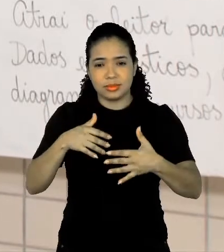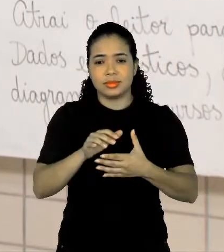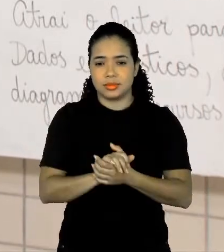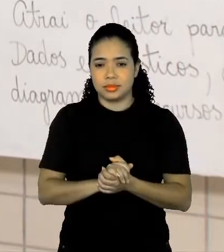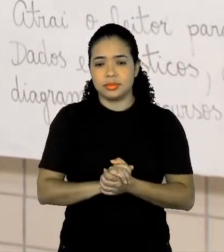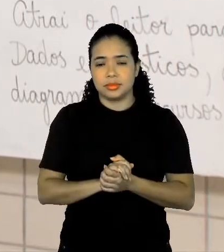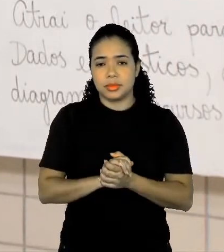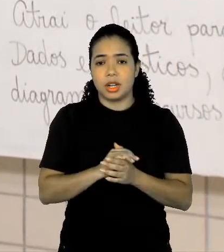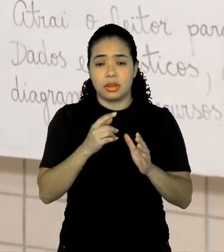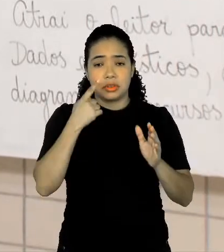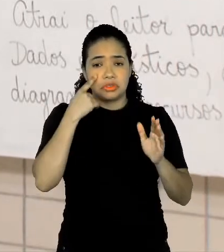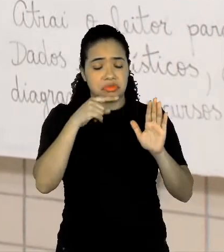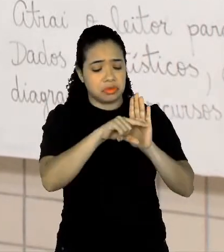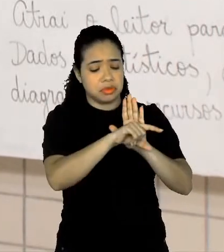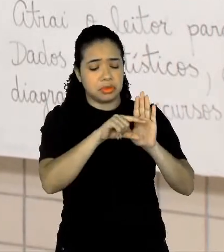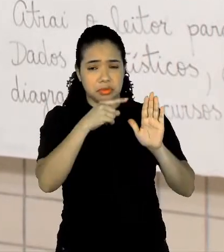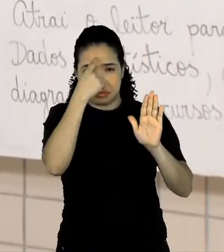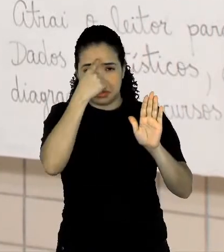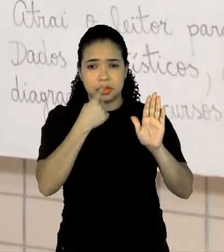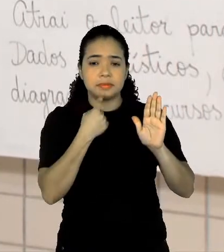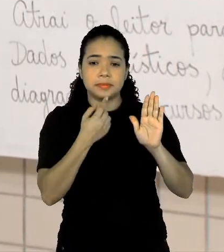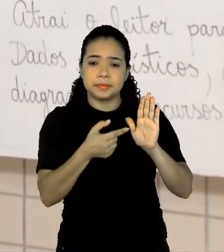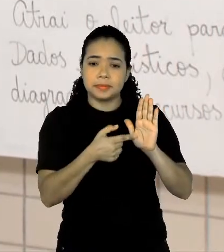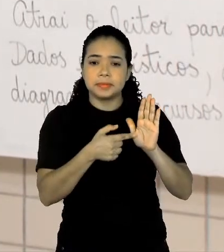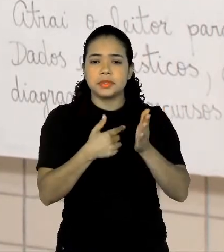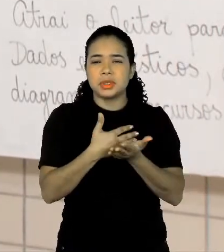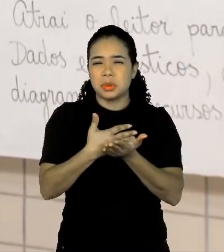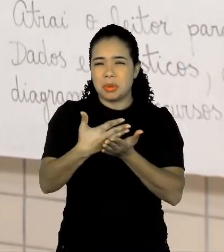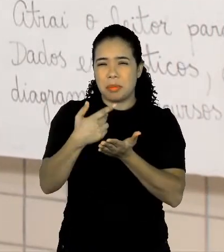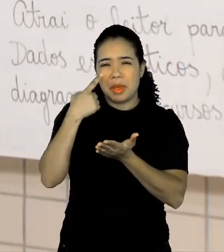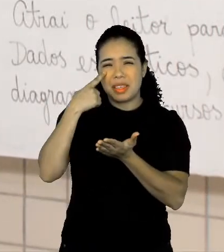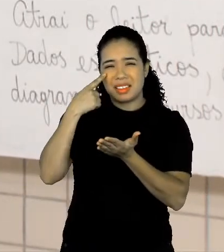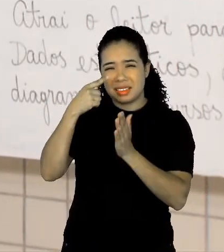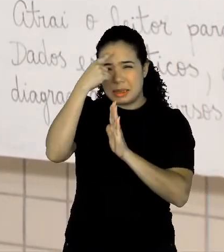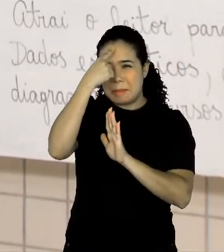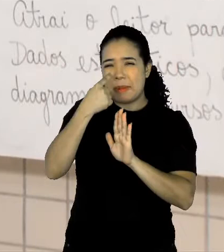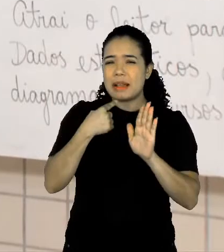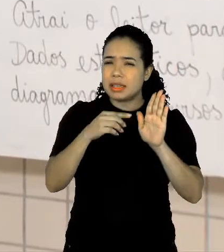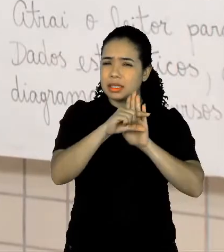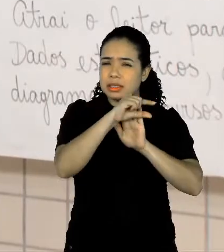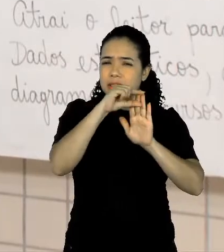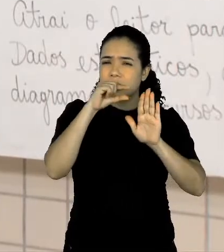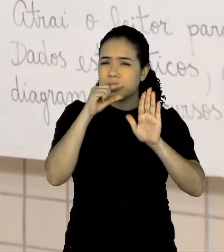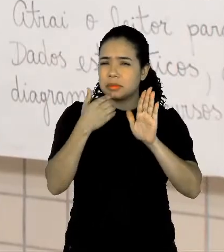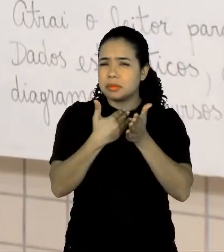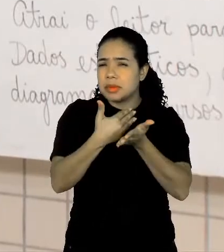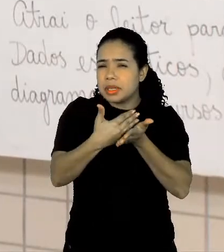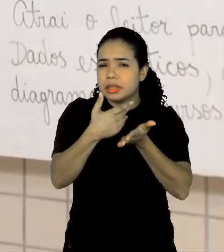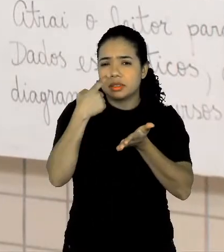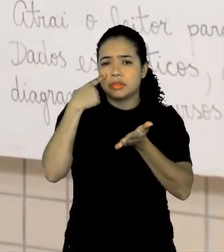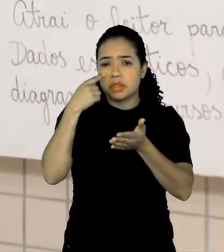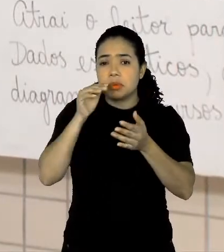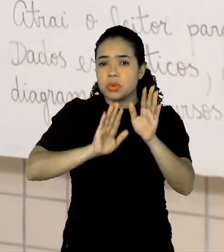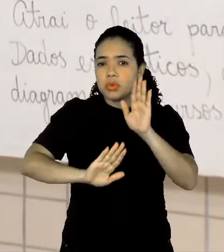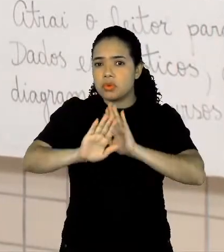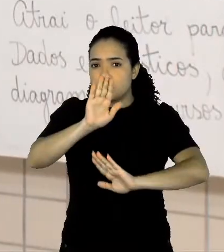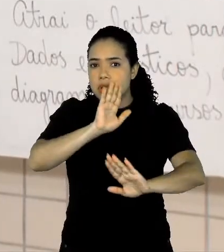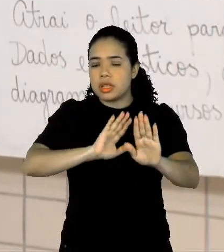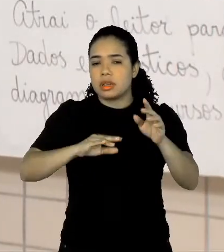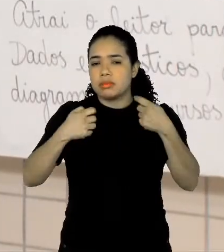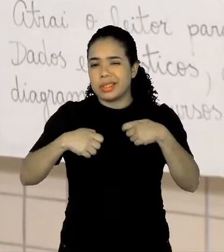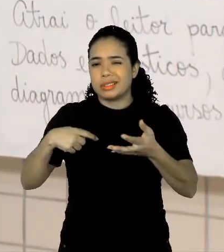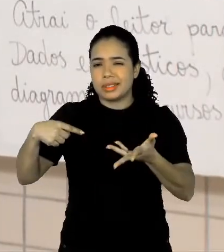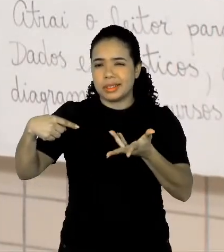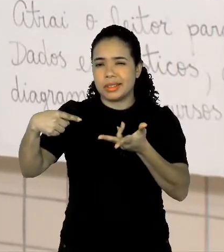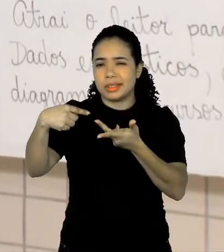centralizada essa notícia. Lá no começo, ele vai falar, né, também de outras coisas que a gente tem que ter cuidado. Então, olha aqui,